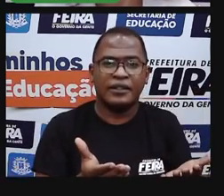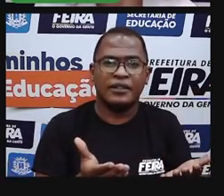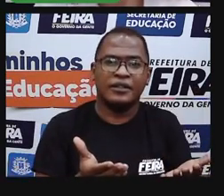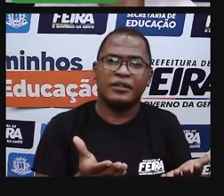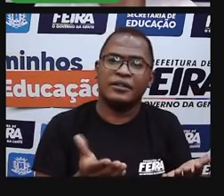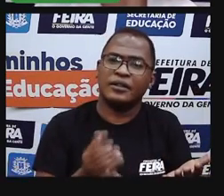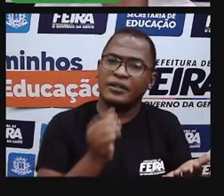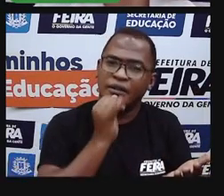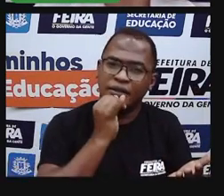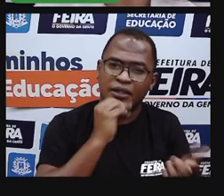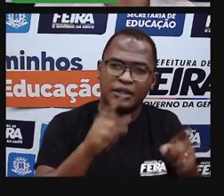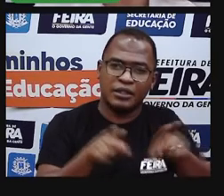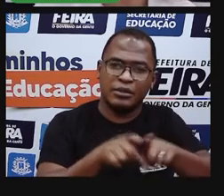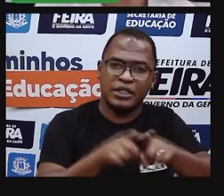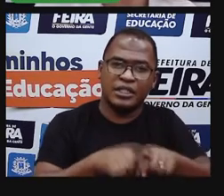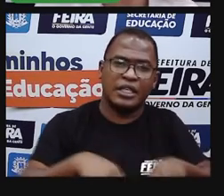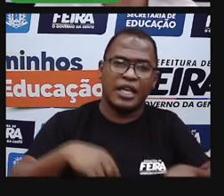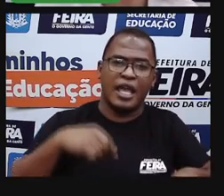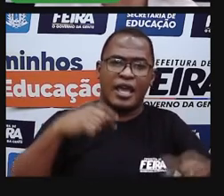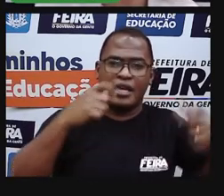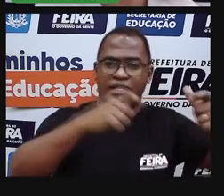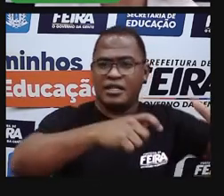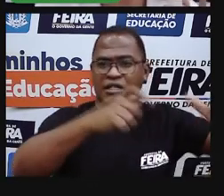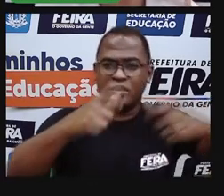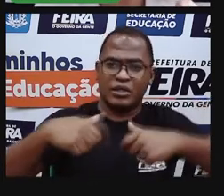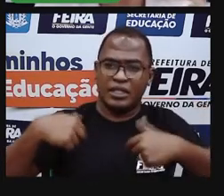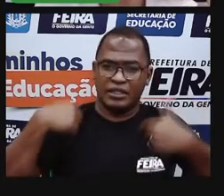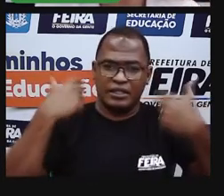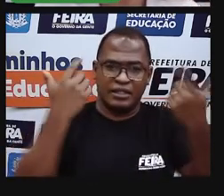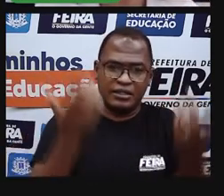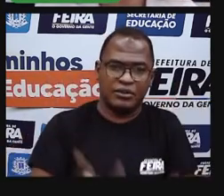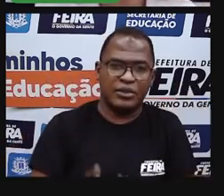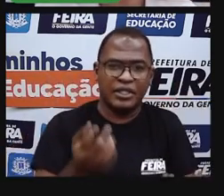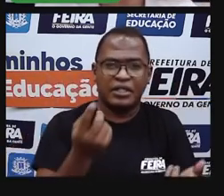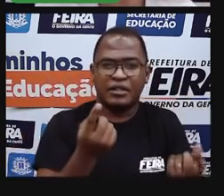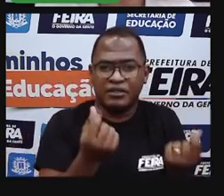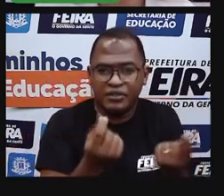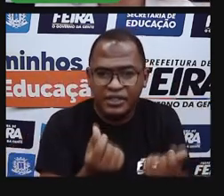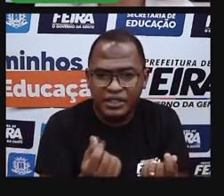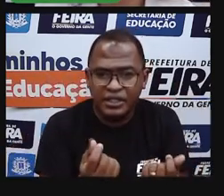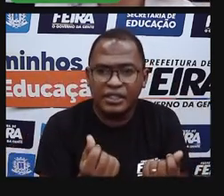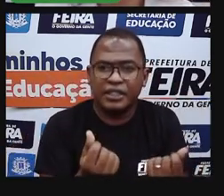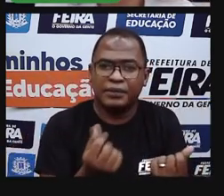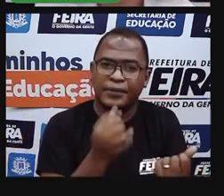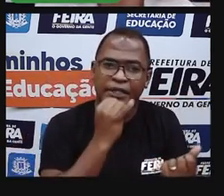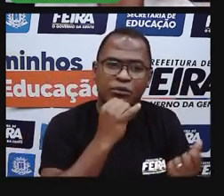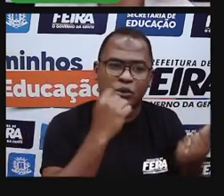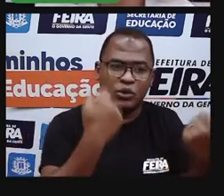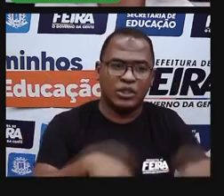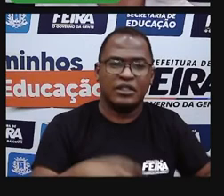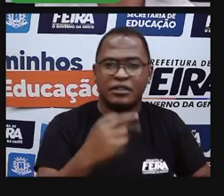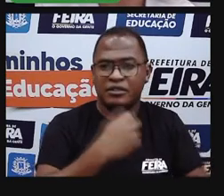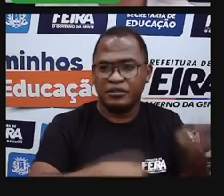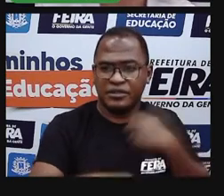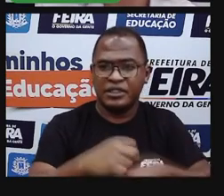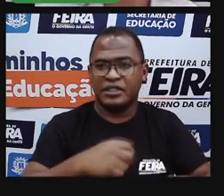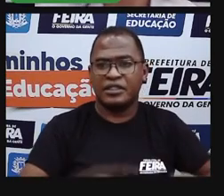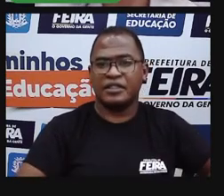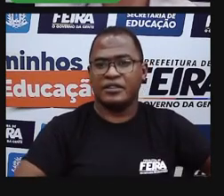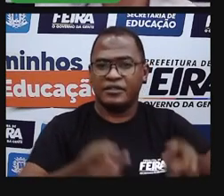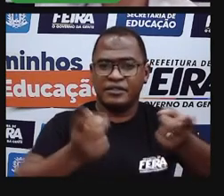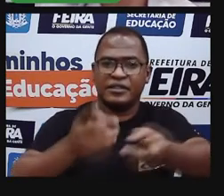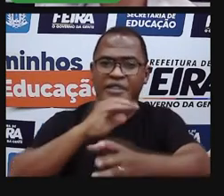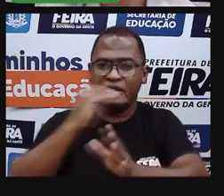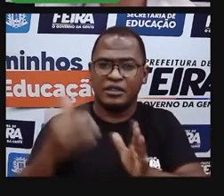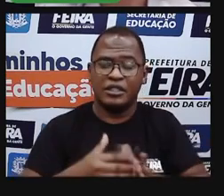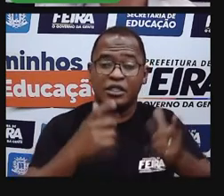culturais. Quando aquele bairro representa o financeiro, que gera muito emprego, que gera muita renda, a gente diz o quê? Que é